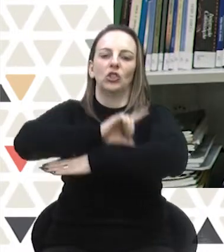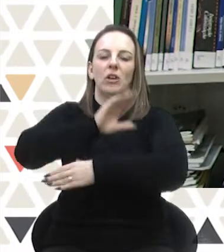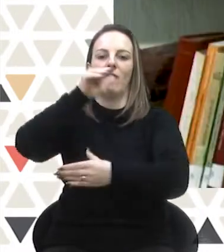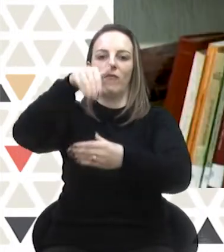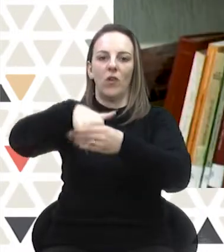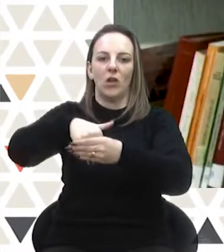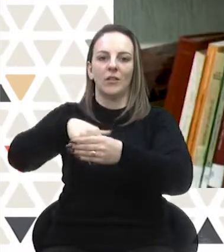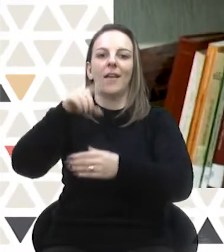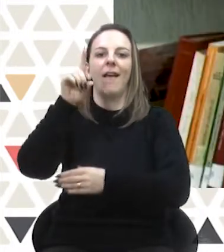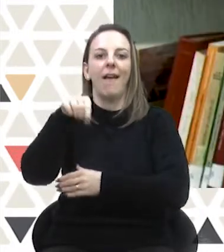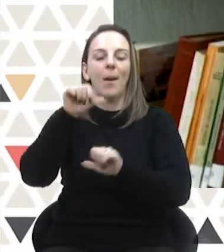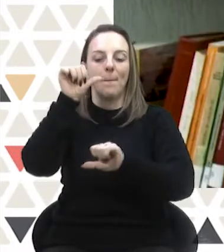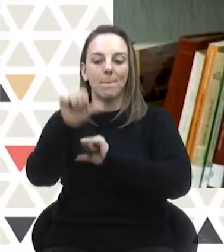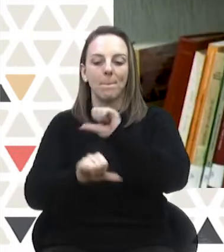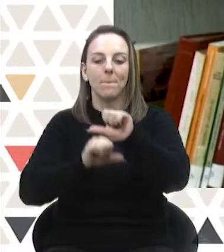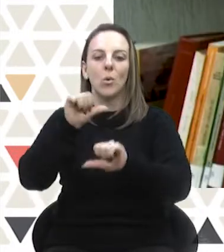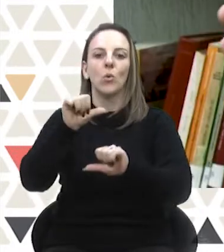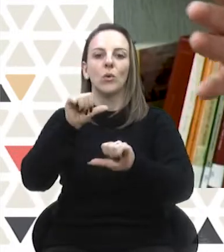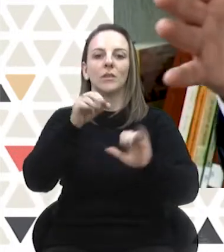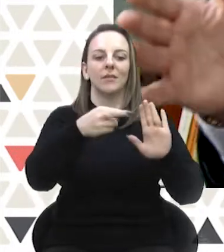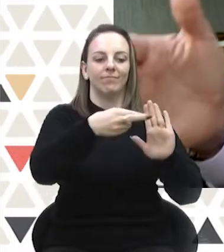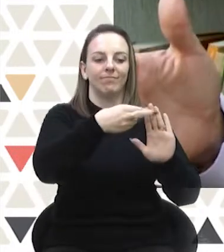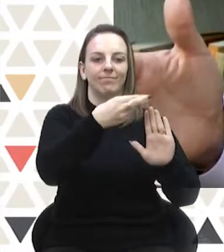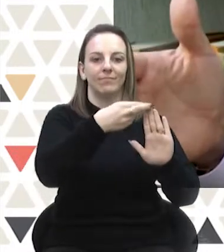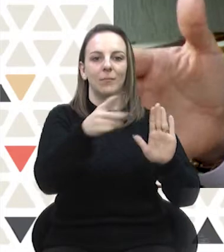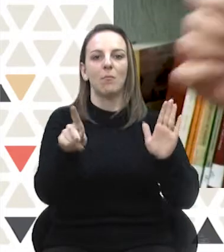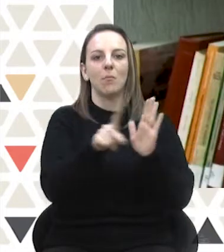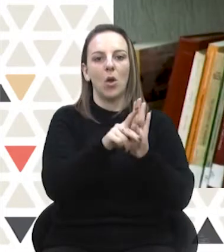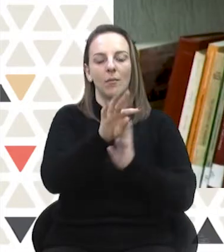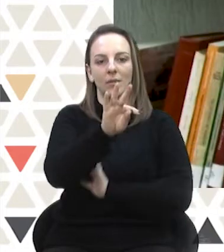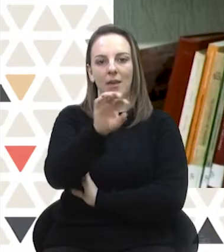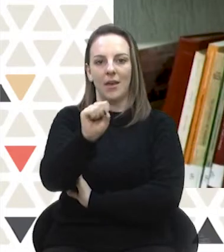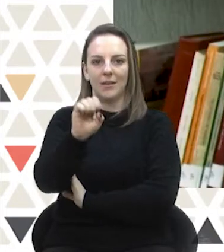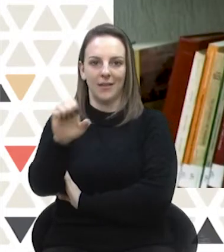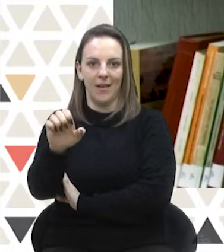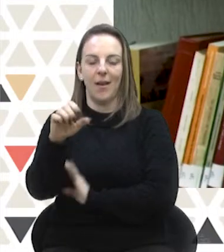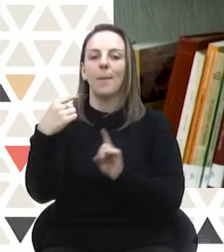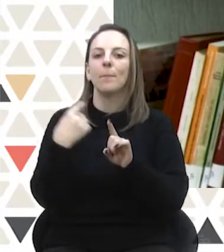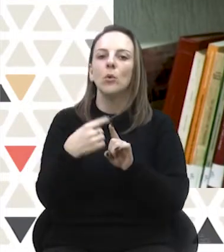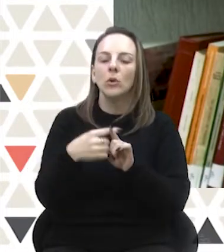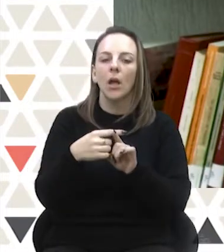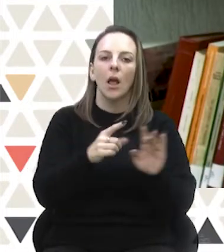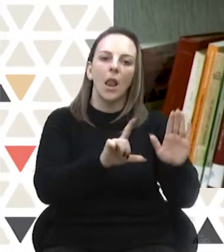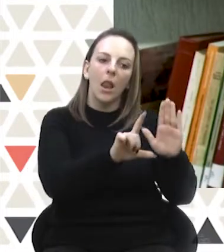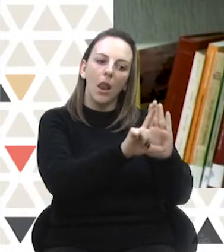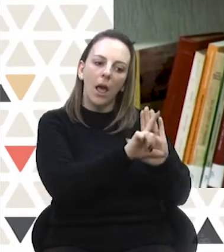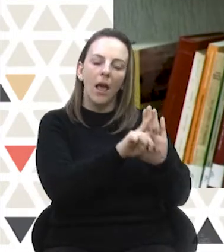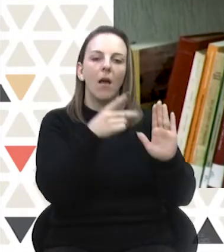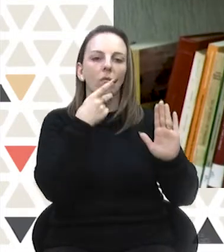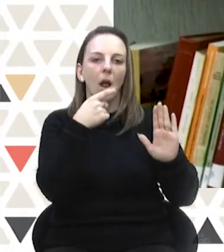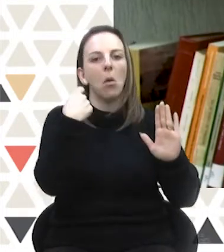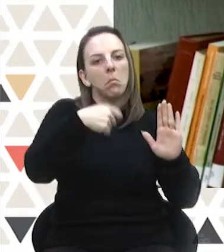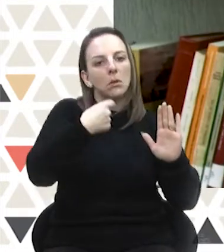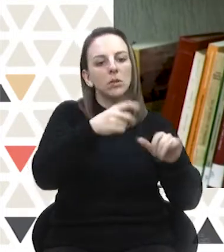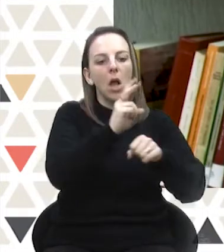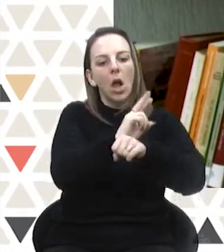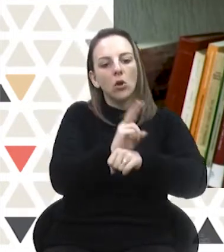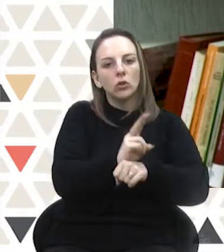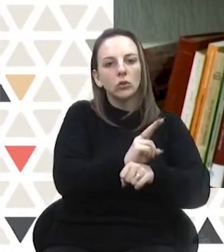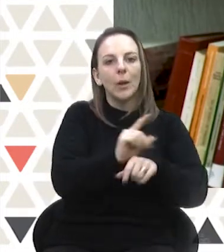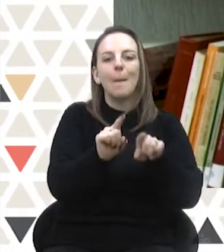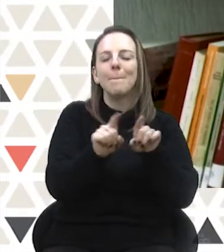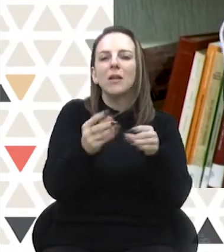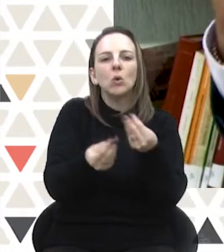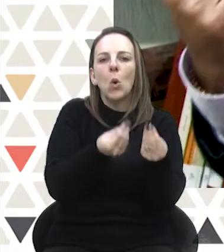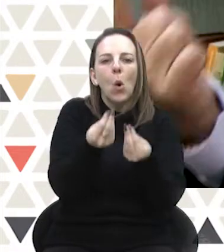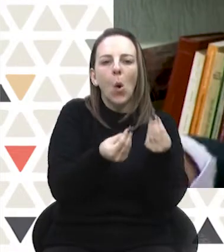da eleição. Isso é uma alteração na resolução do TSE, porque na lei determina que deve haver auditoria,